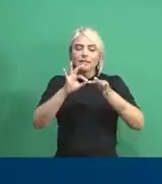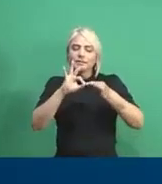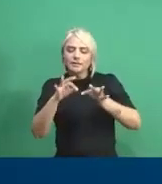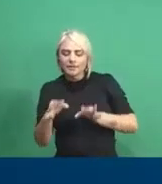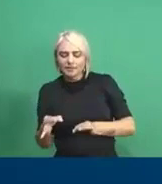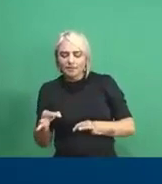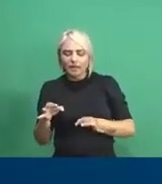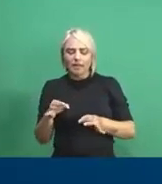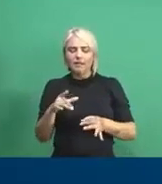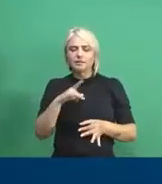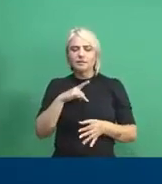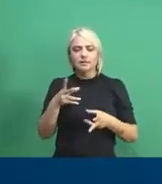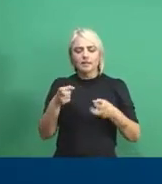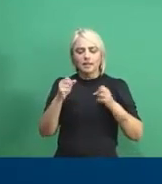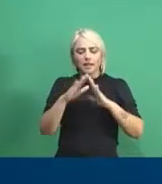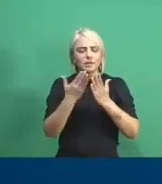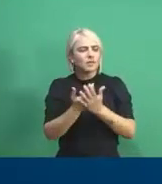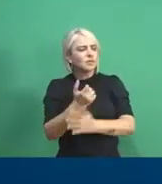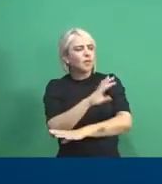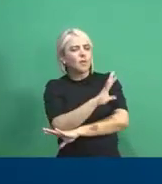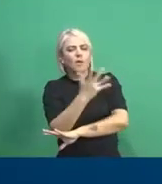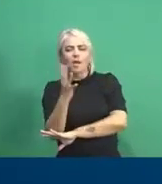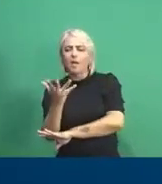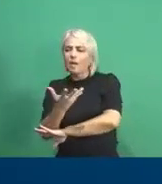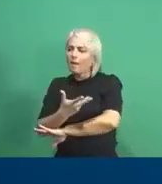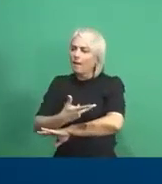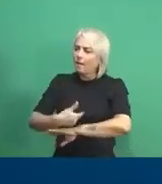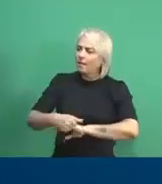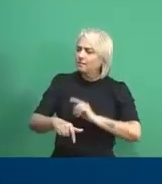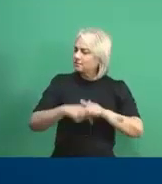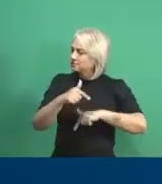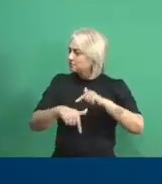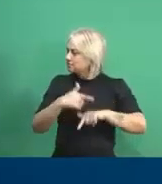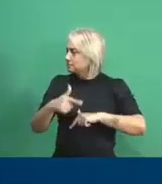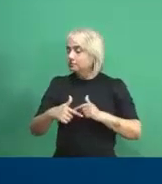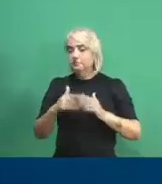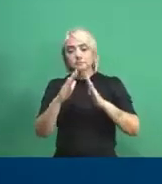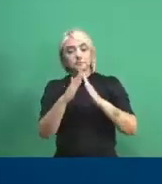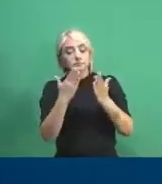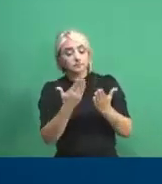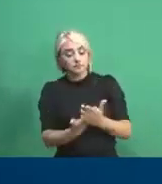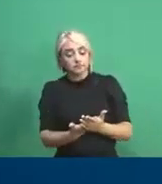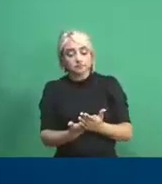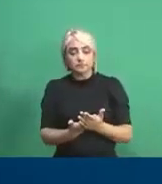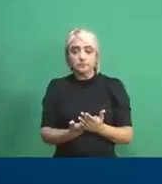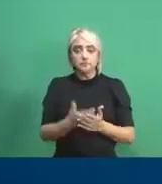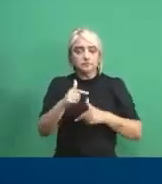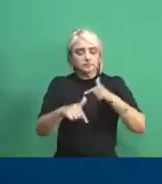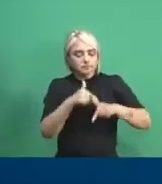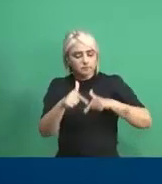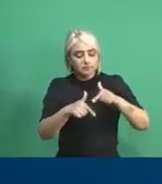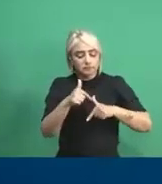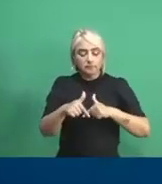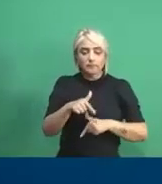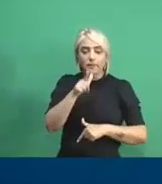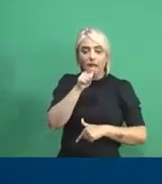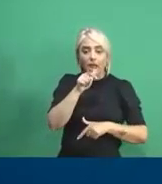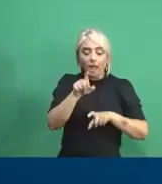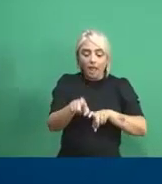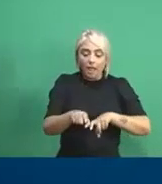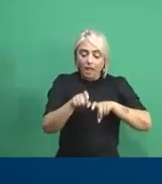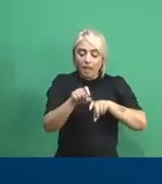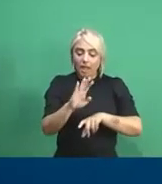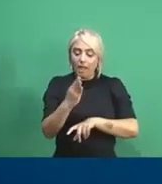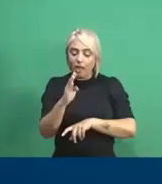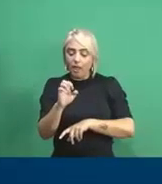Artesanato. E aí vocês veem a educação ambiental, um trabalho intenso com as escolas, um trabalho intenso com as fossas agroecológicas. Isso aí,